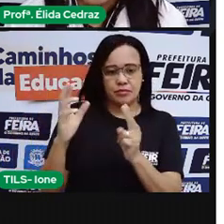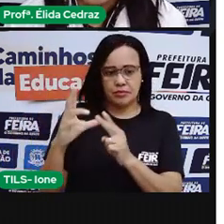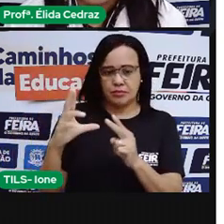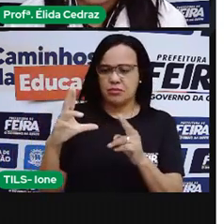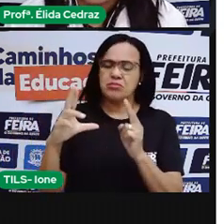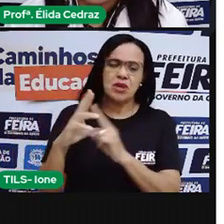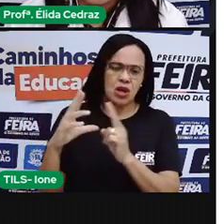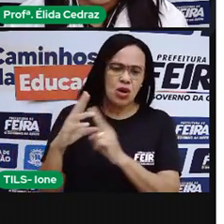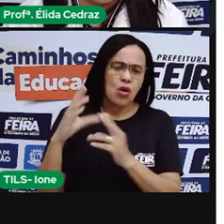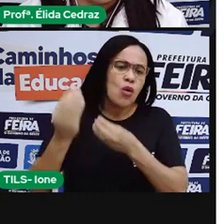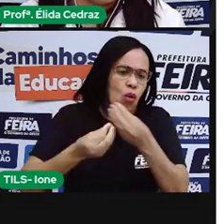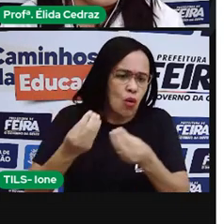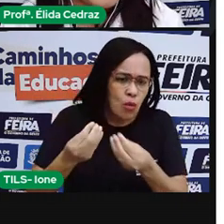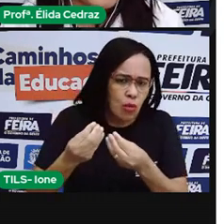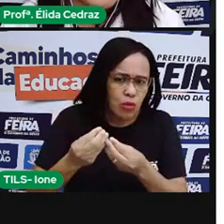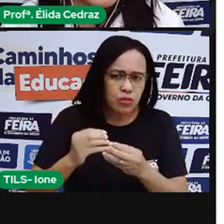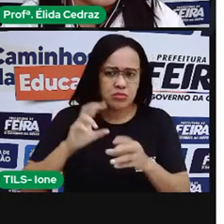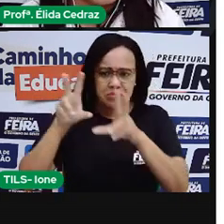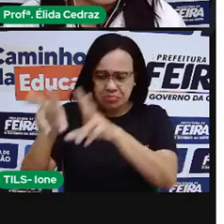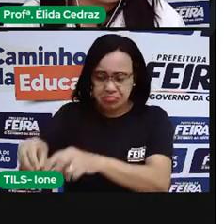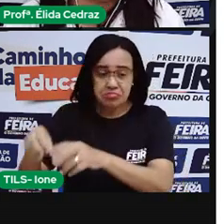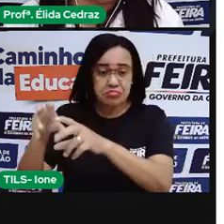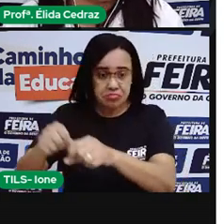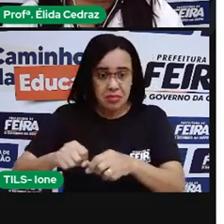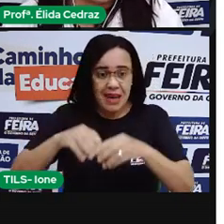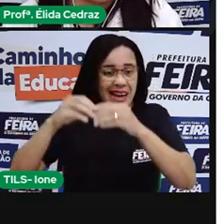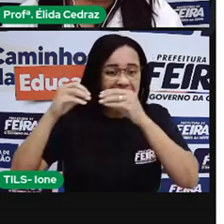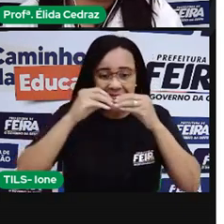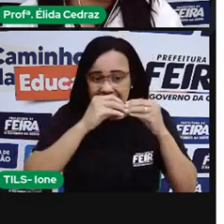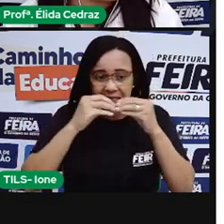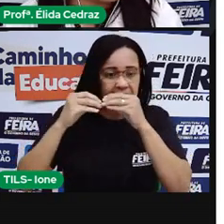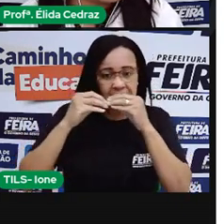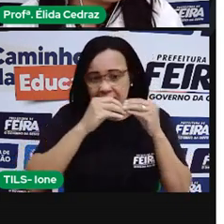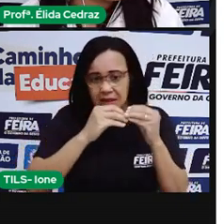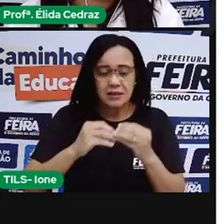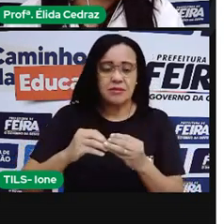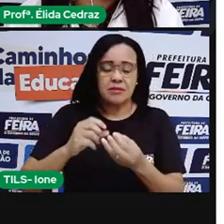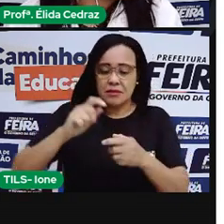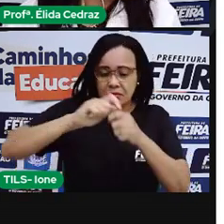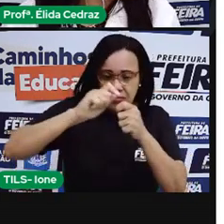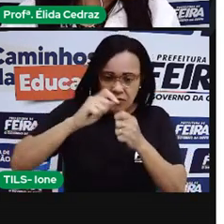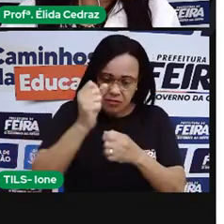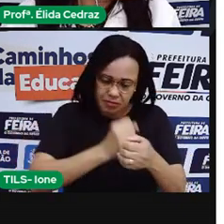maridos. Um índiozinho seguiu a sua mãe. Um